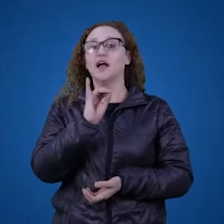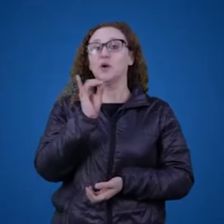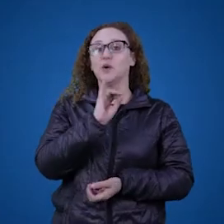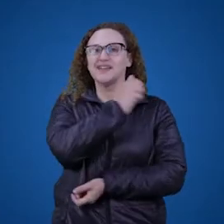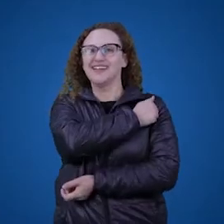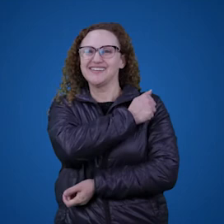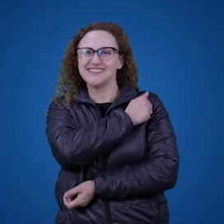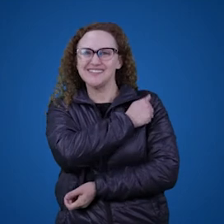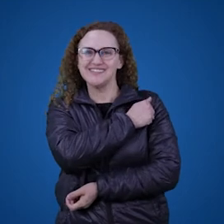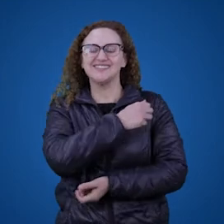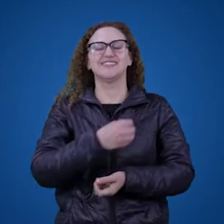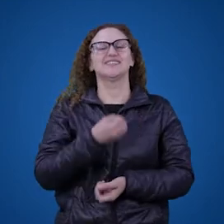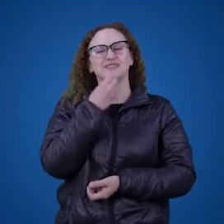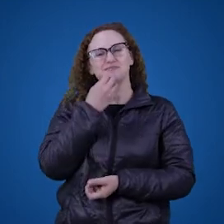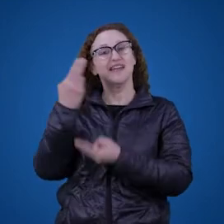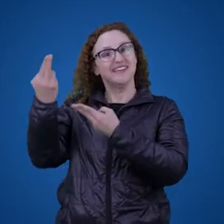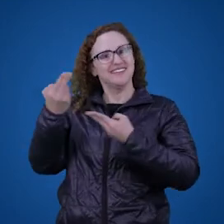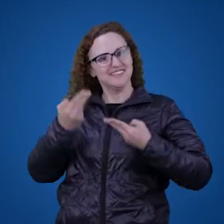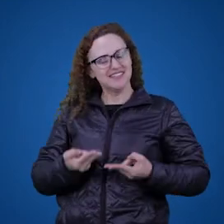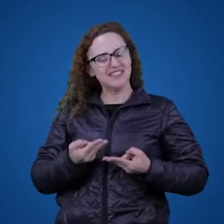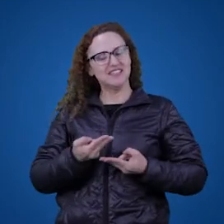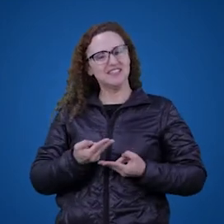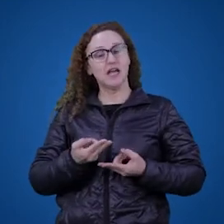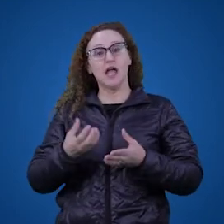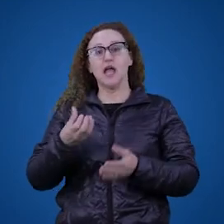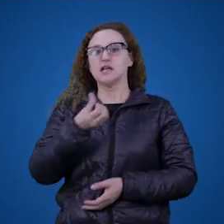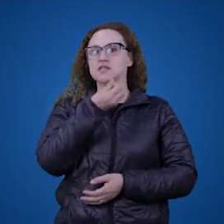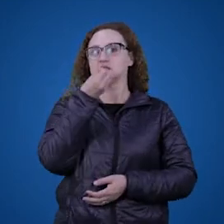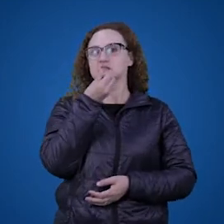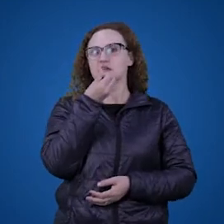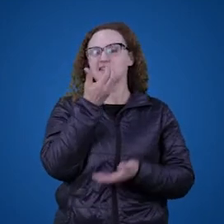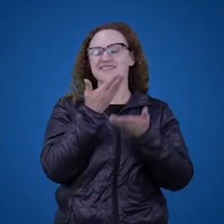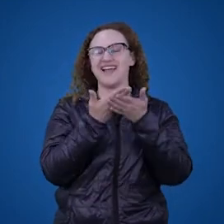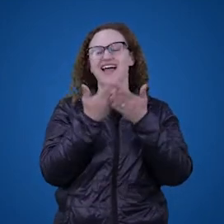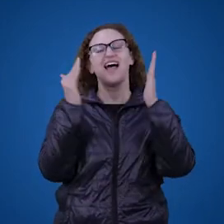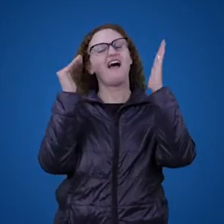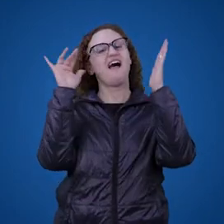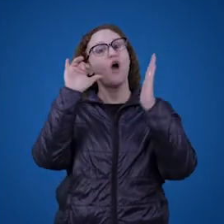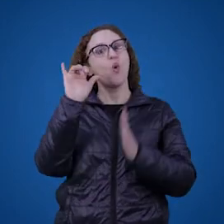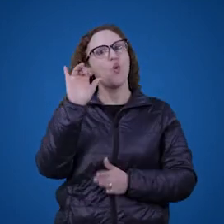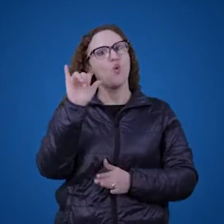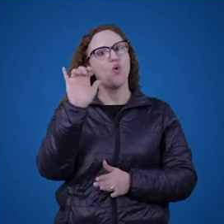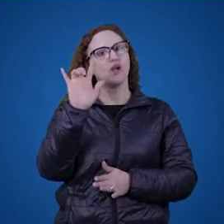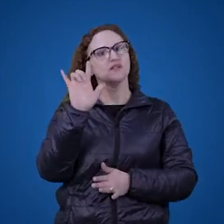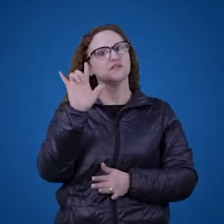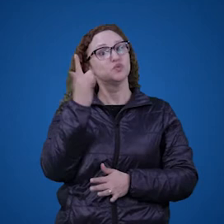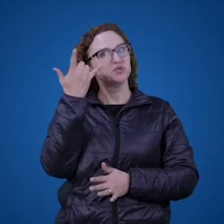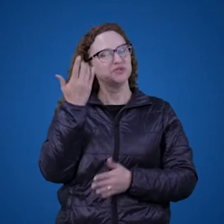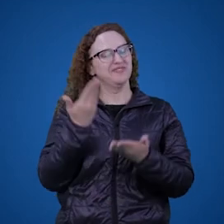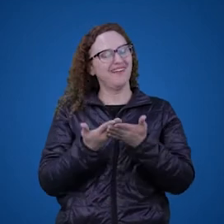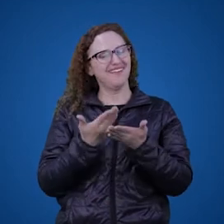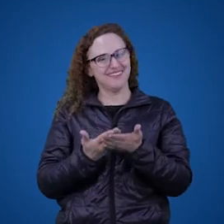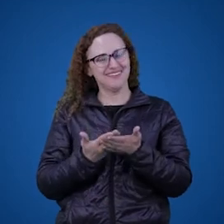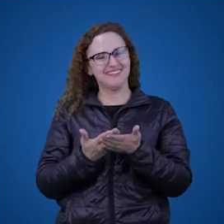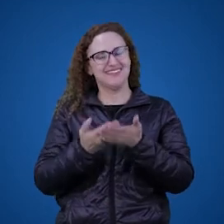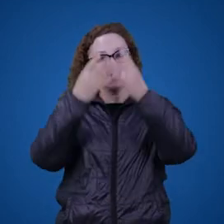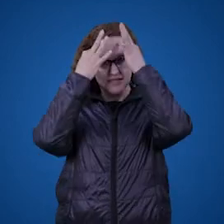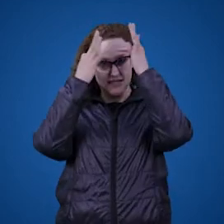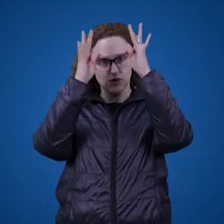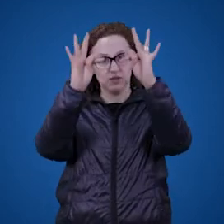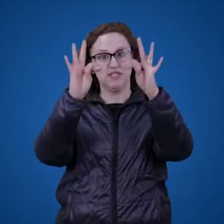Olá, alunas e alunos, sejam bem-vindos à nossa sexta e última aula sobre teorias do significado.